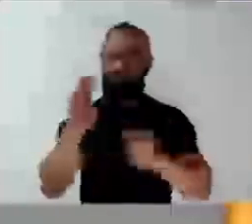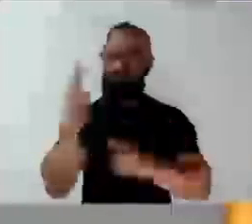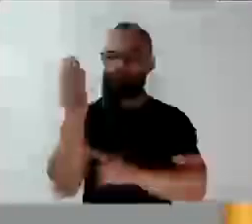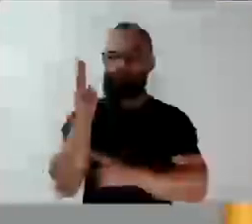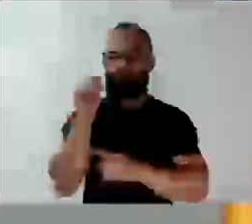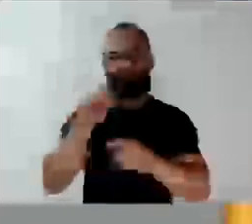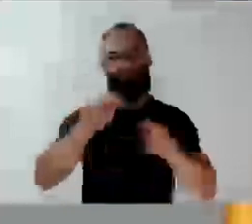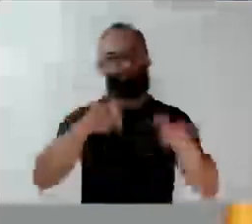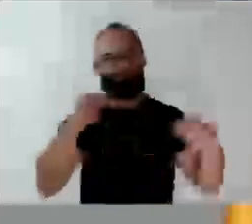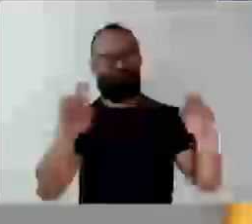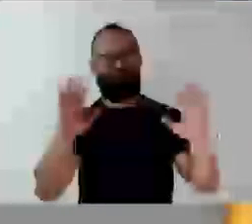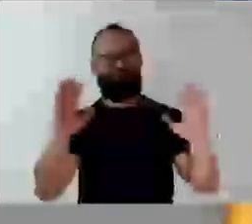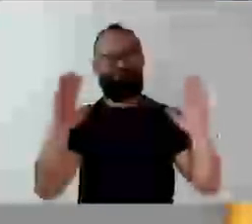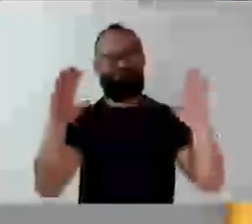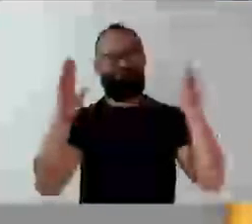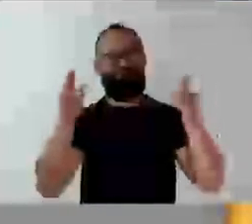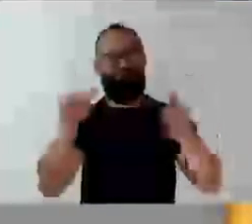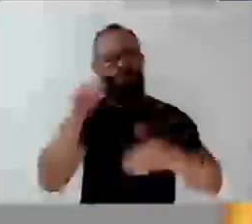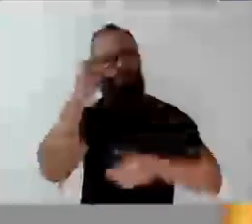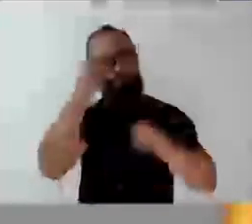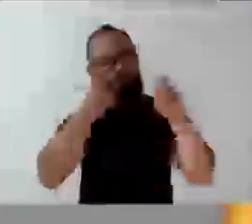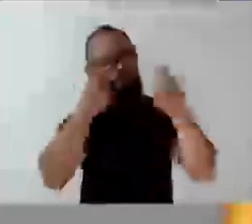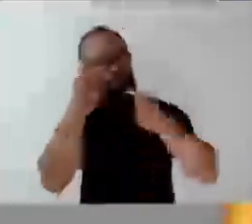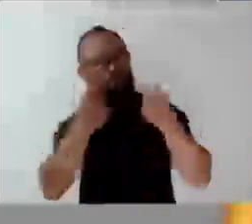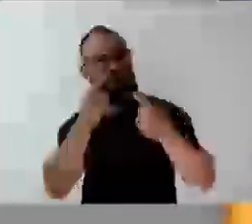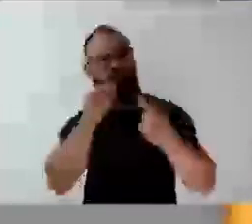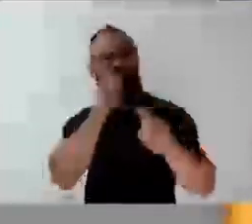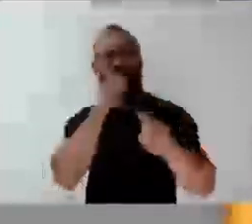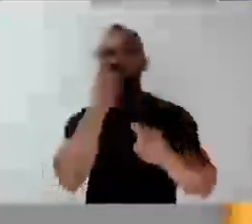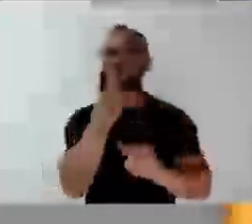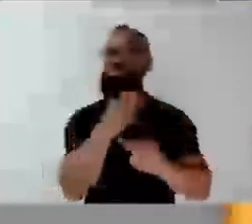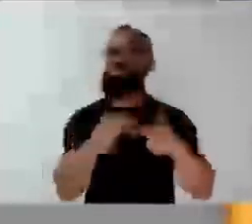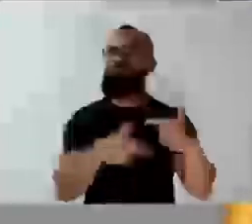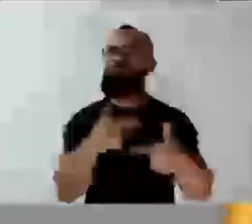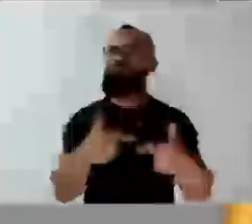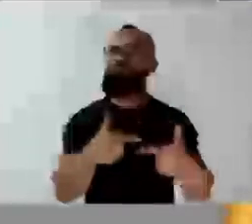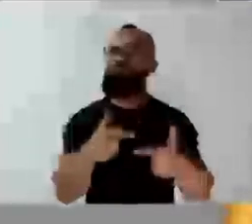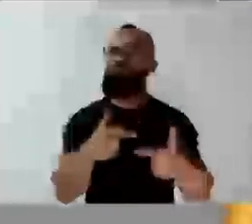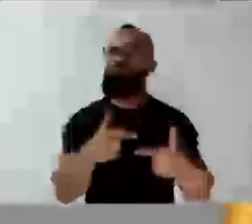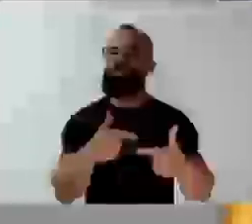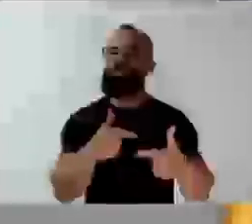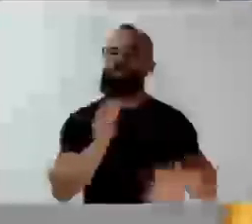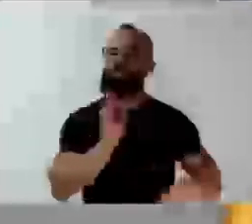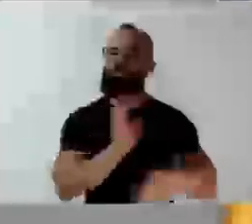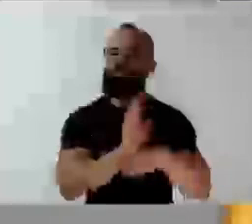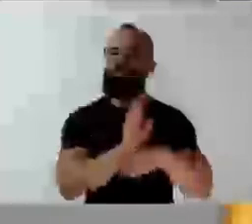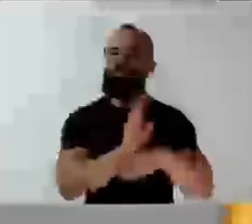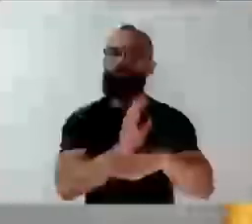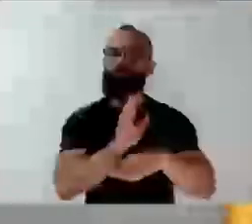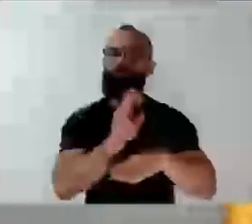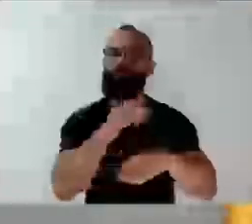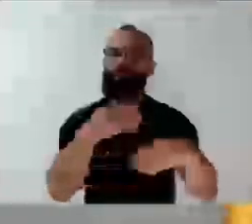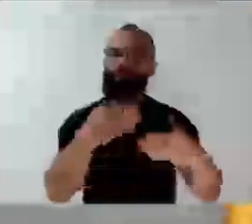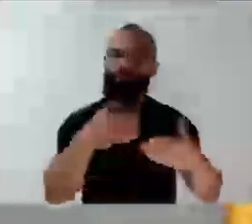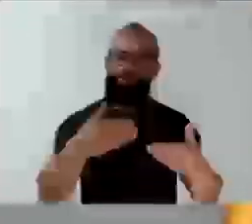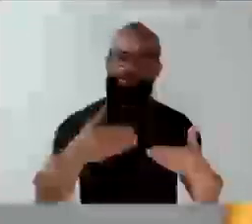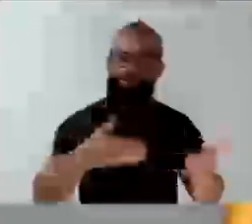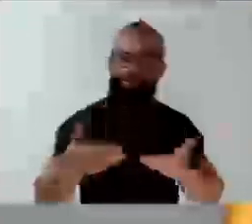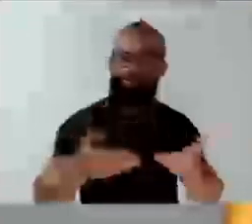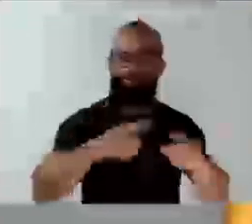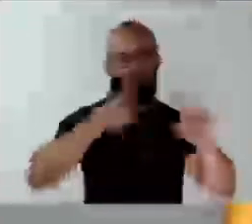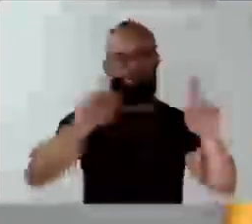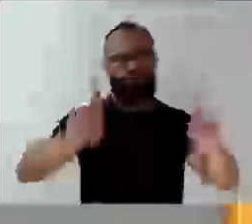que a administração vem preocupada e fazendo um belo trabalho em prol do serviço público a ser prestado